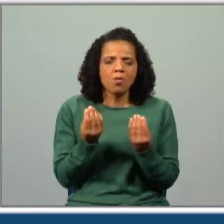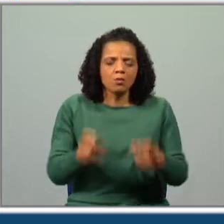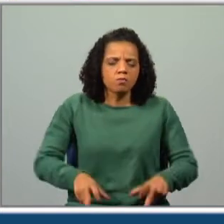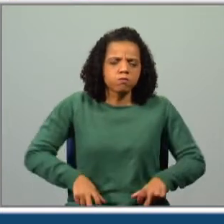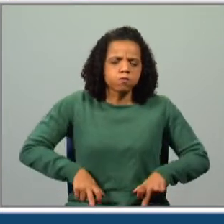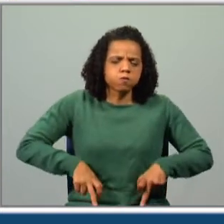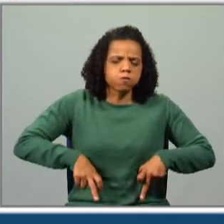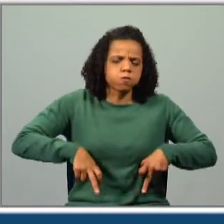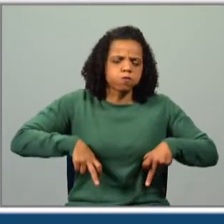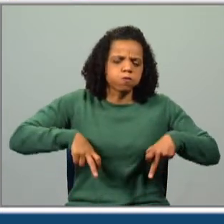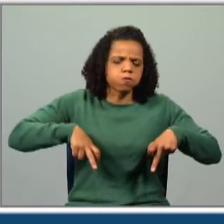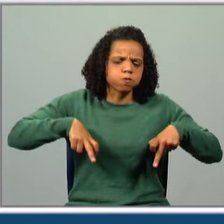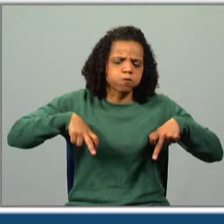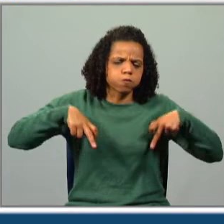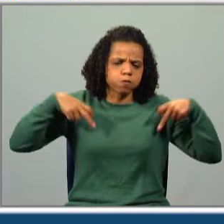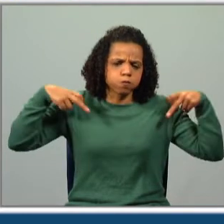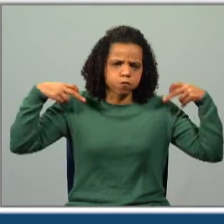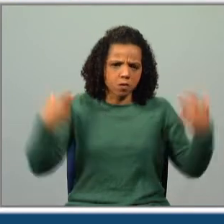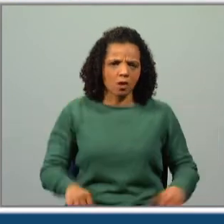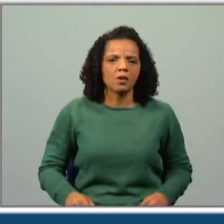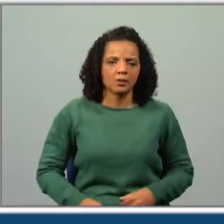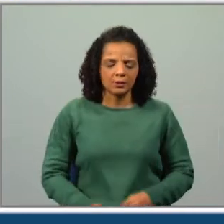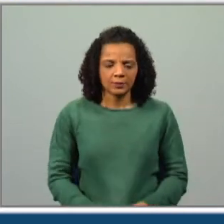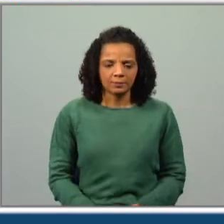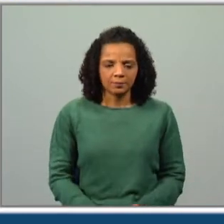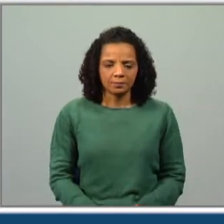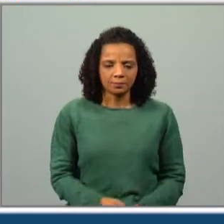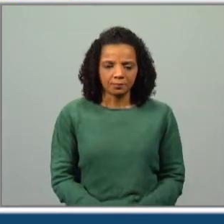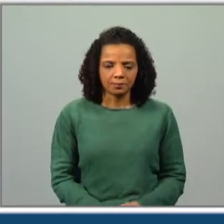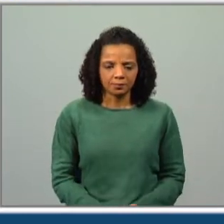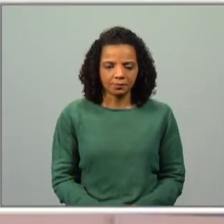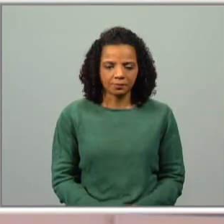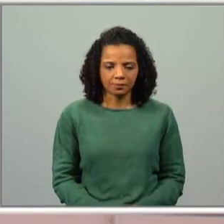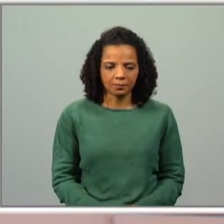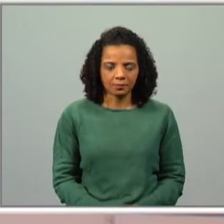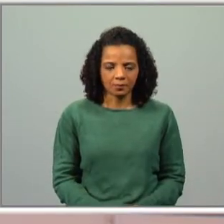arquimilionária é uma pessoa que é, sim, excessivamente, muito, muito rica.